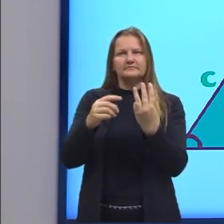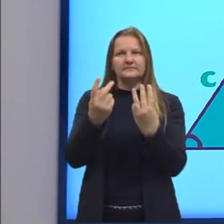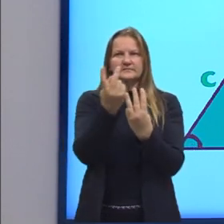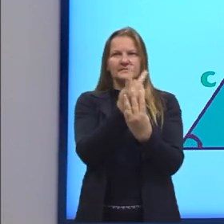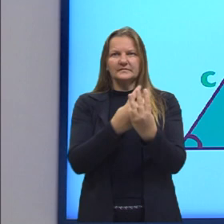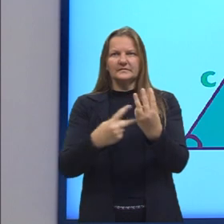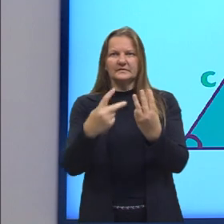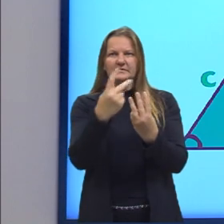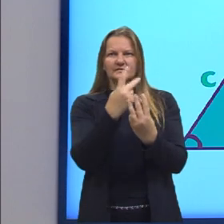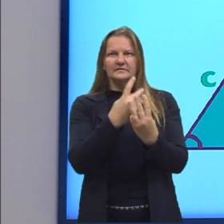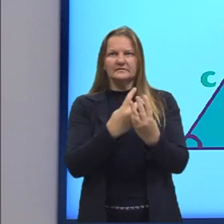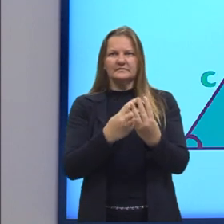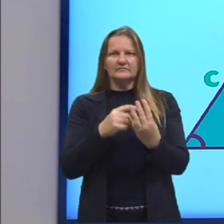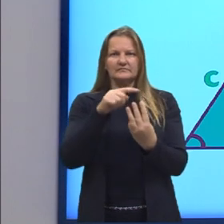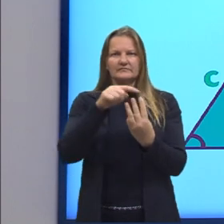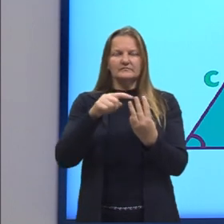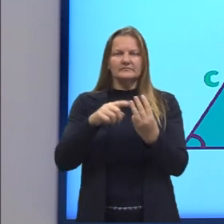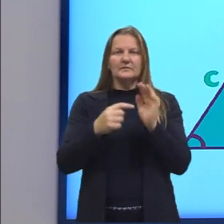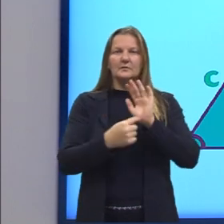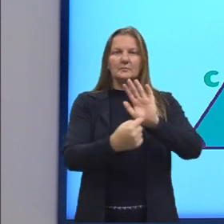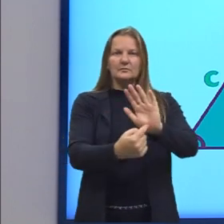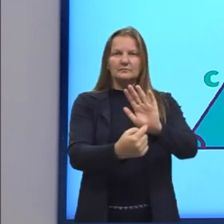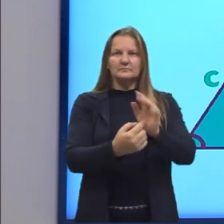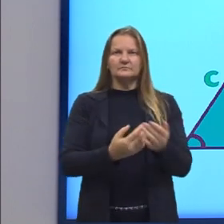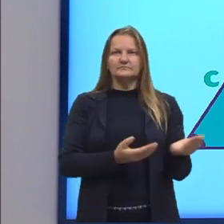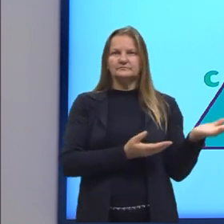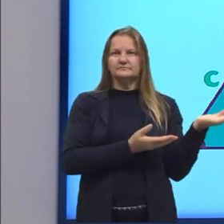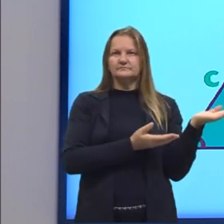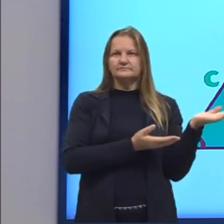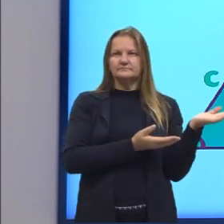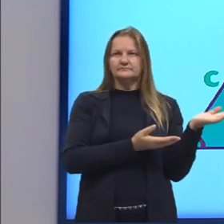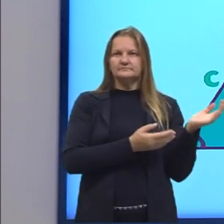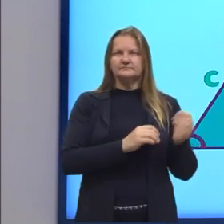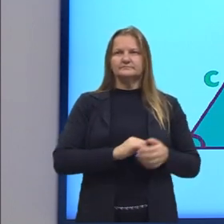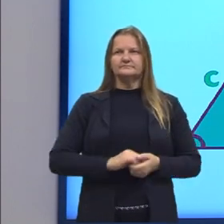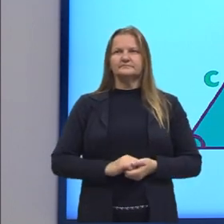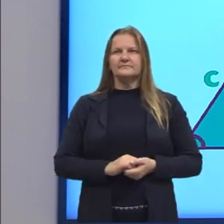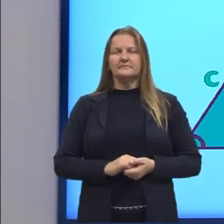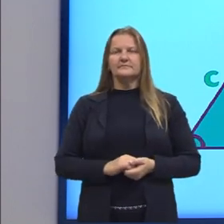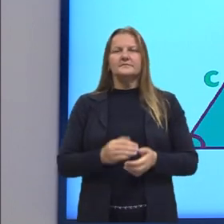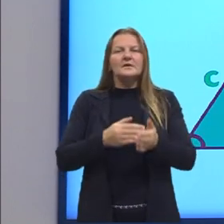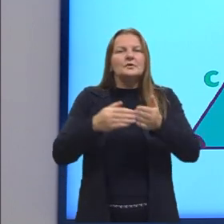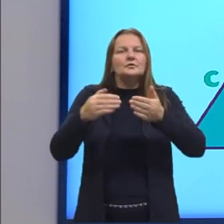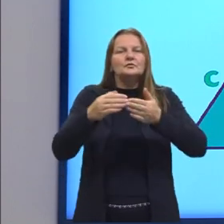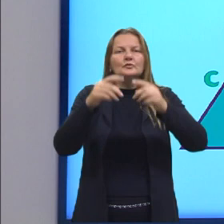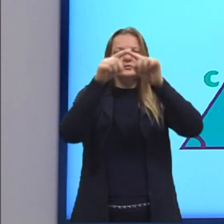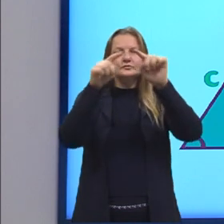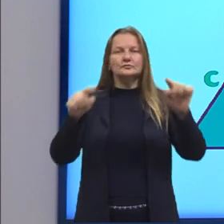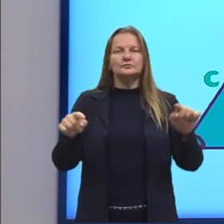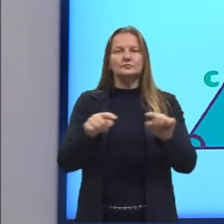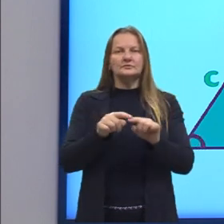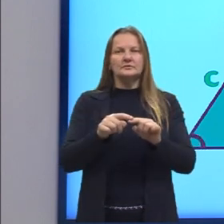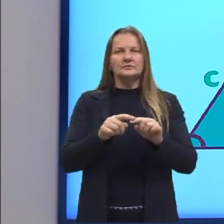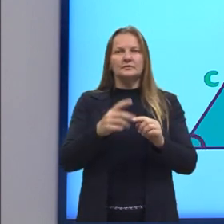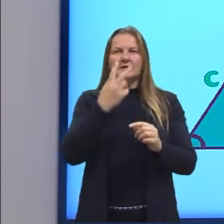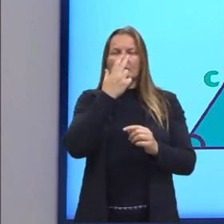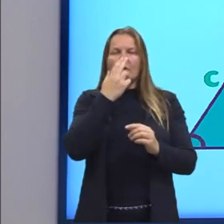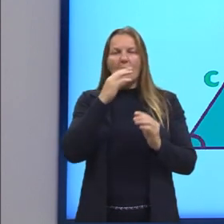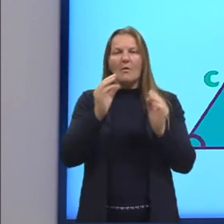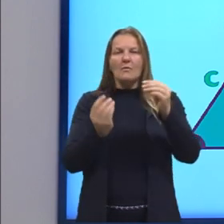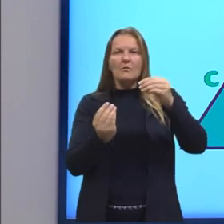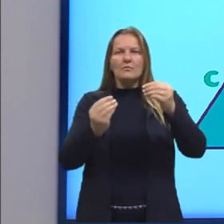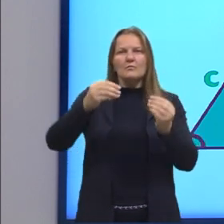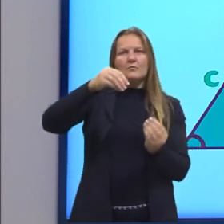eu mostrei agora para vocês. E aqui, colocando todos esses triângulos na mesma posição, nós